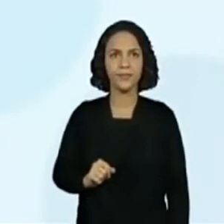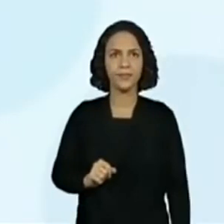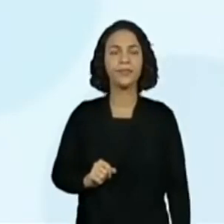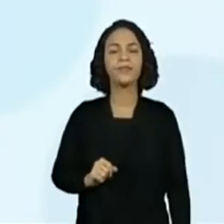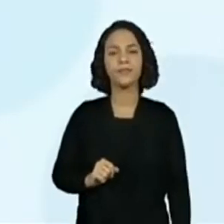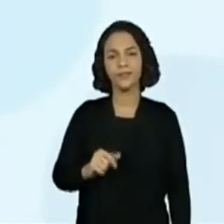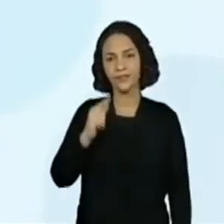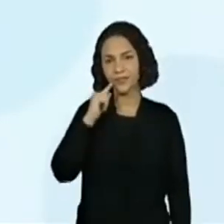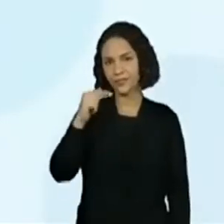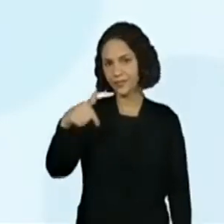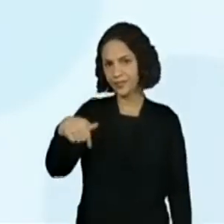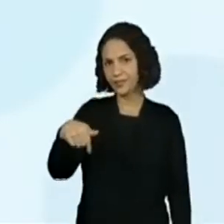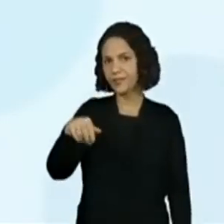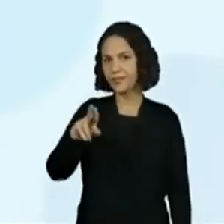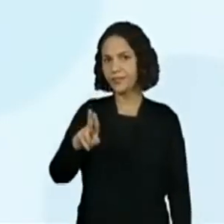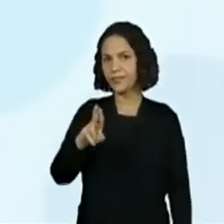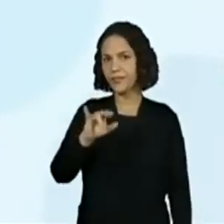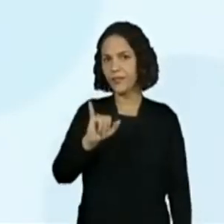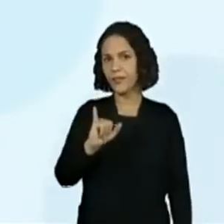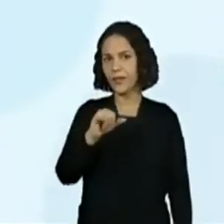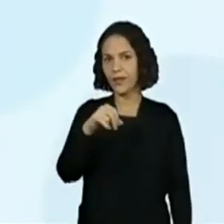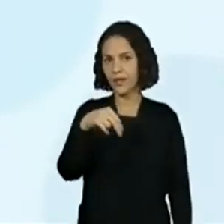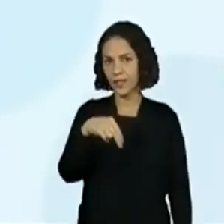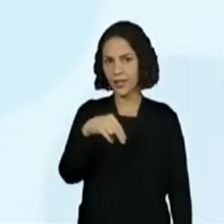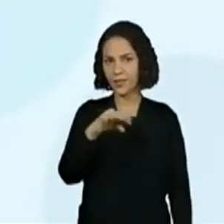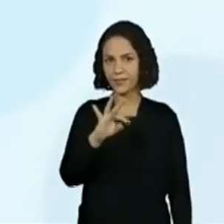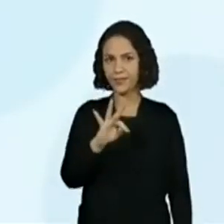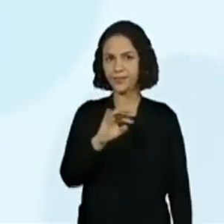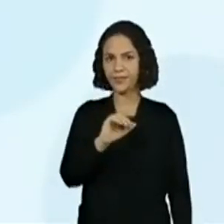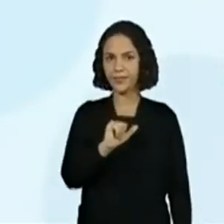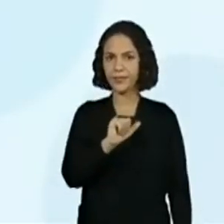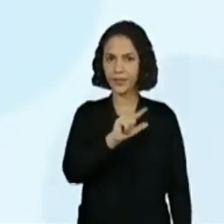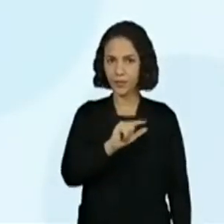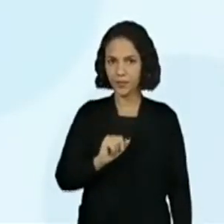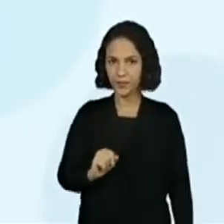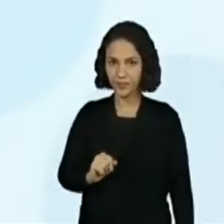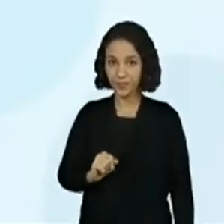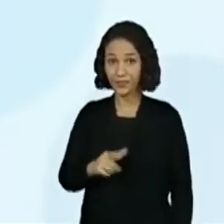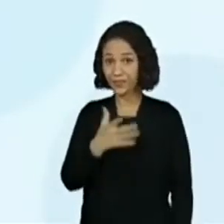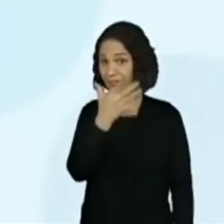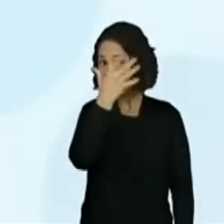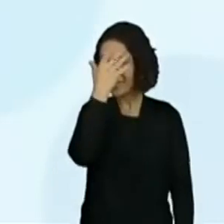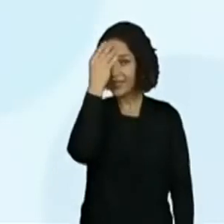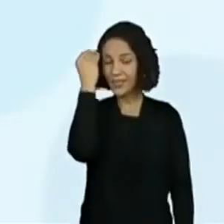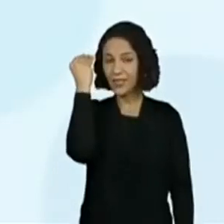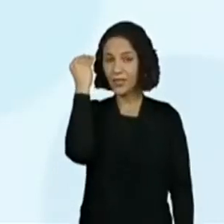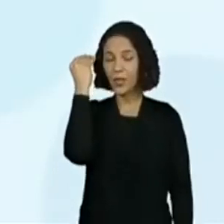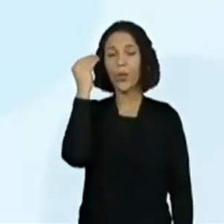Quintal. Lá no fundo do Quintal. Esqueceu a lua cheia.